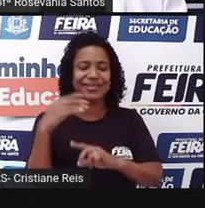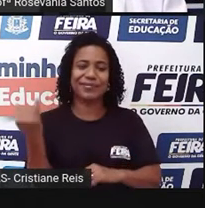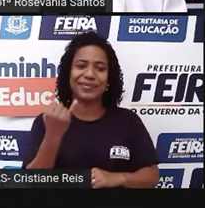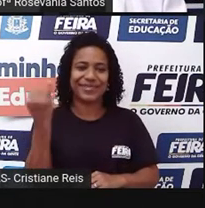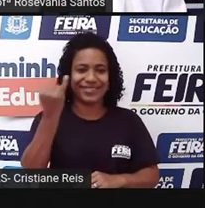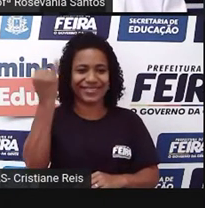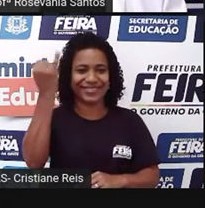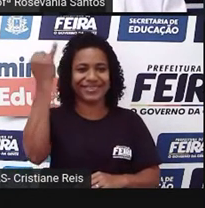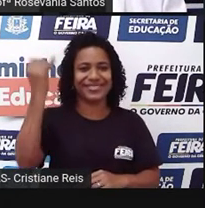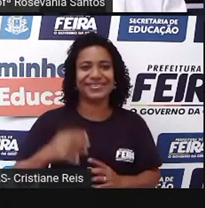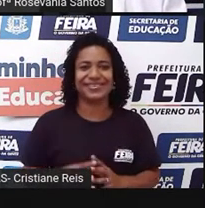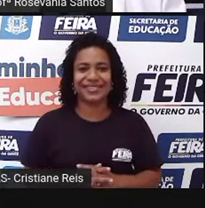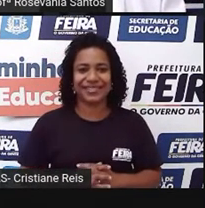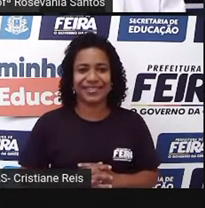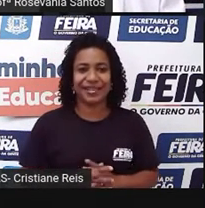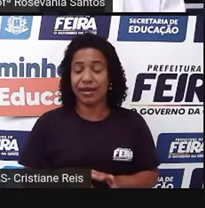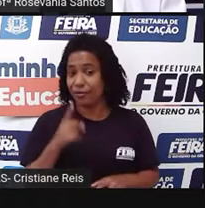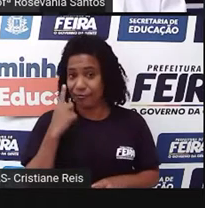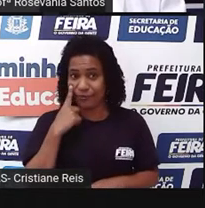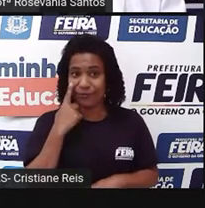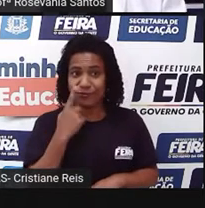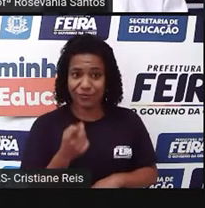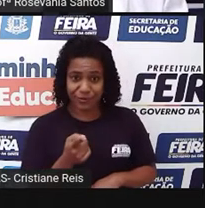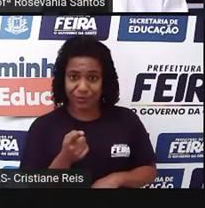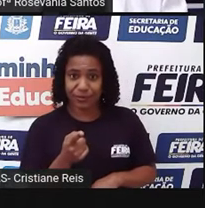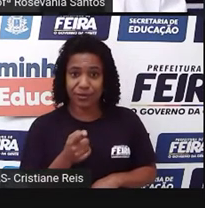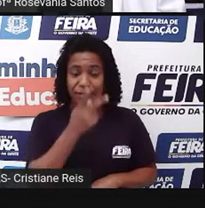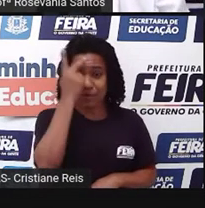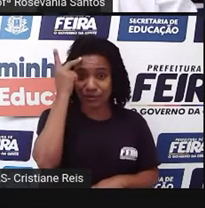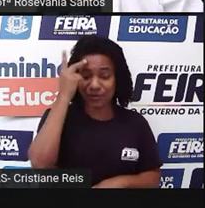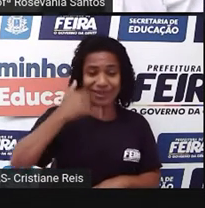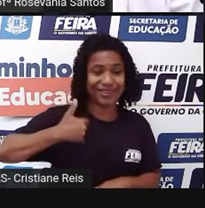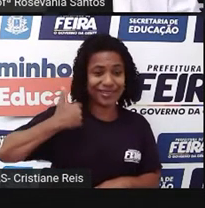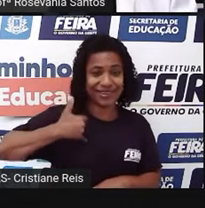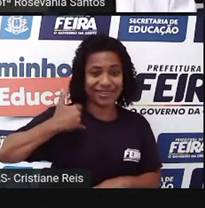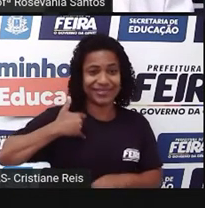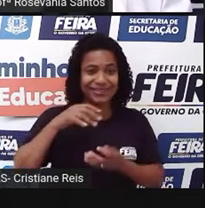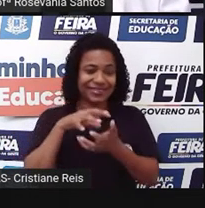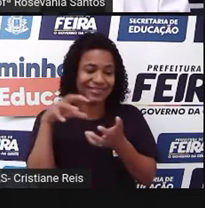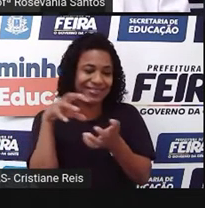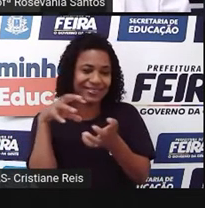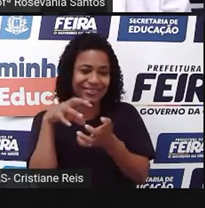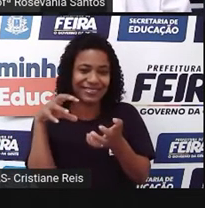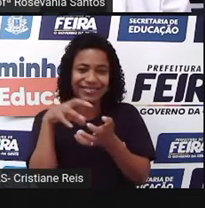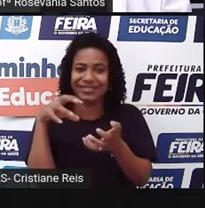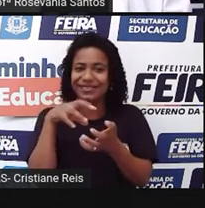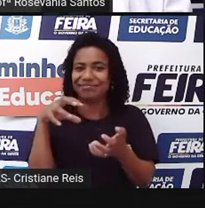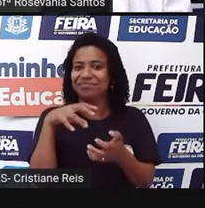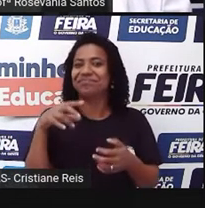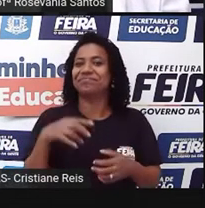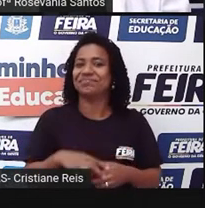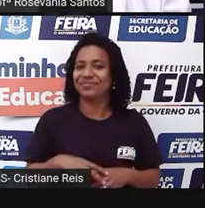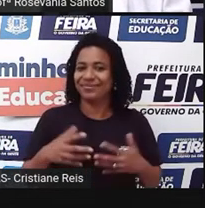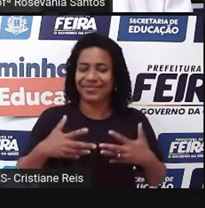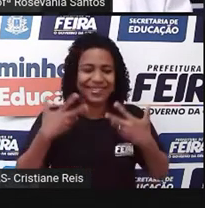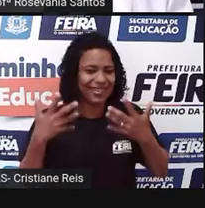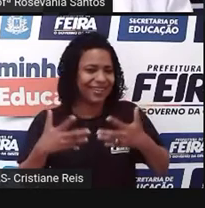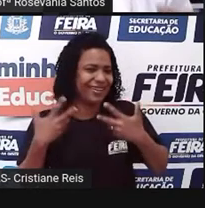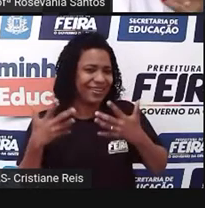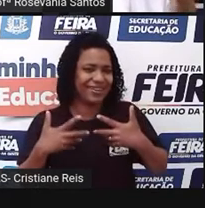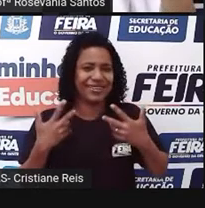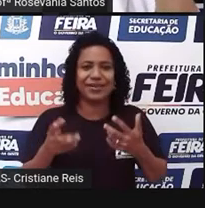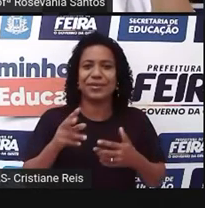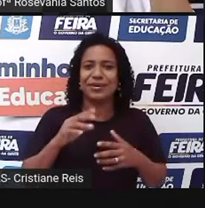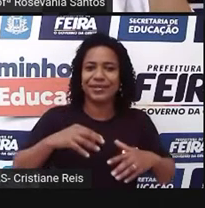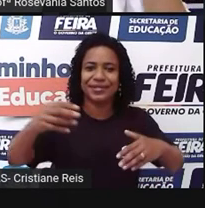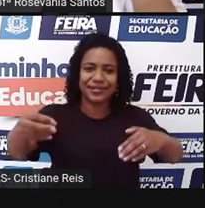aqui nas imagens, né? Alguns idosos aqui, né? Algumas pessoas de mais idade, da melhor idade, como a gente diz. Olha a alegria deles, olha uma